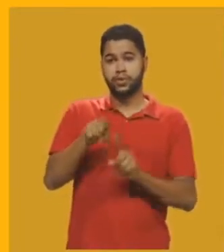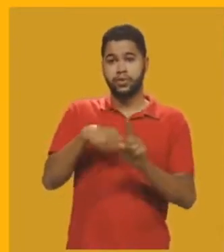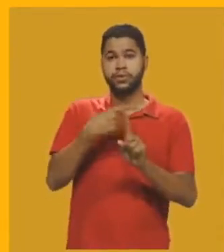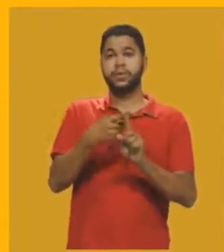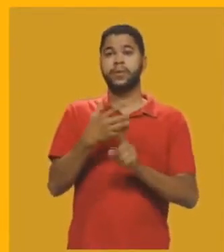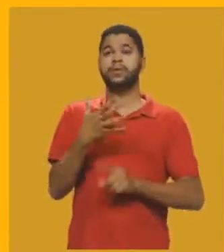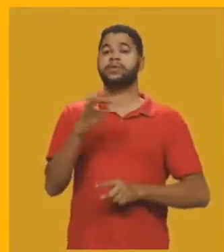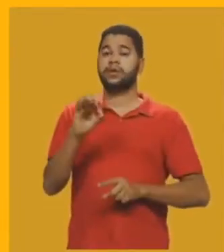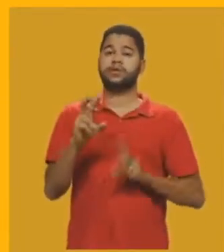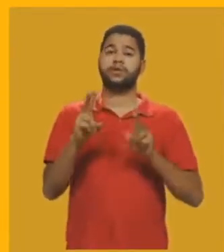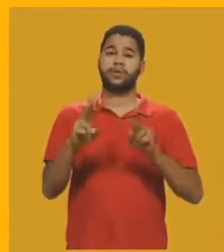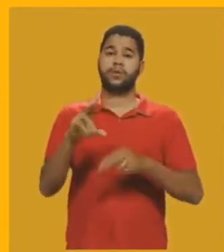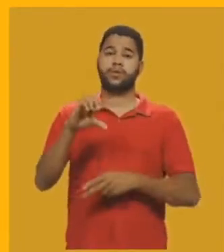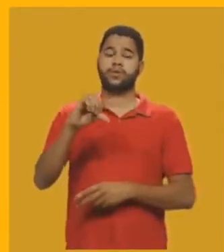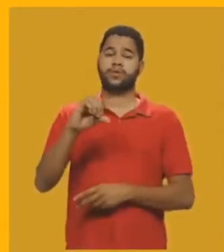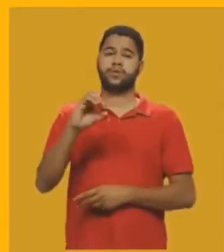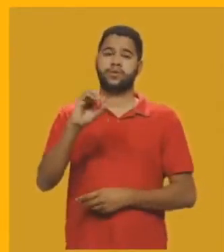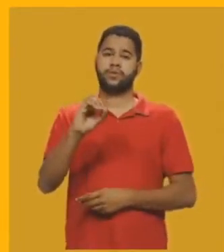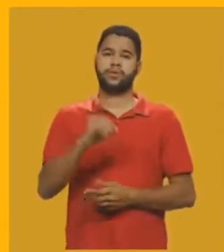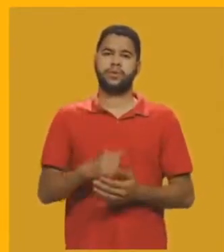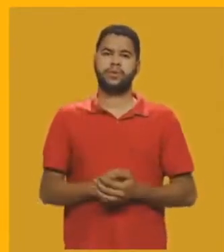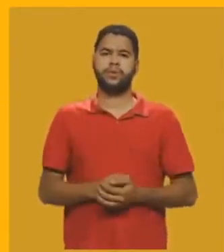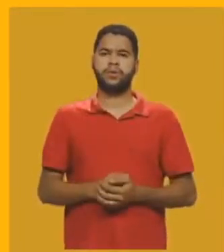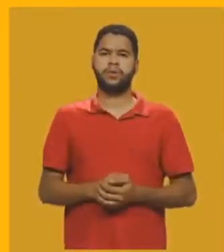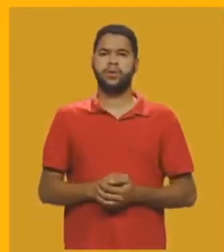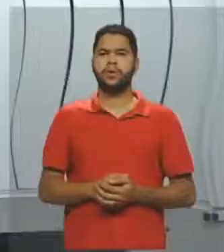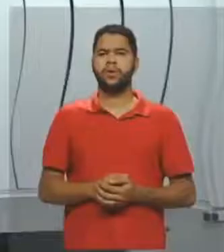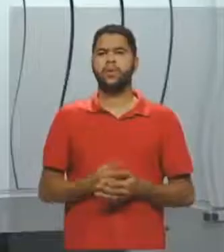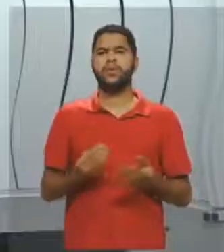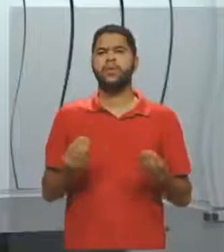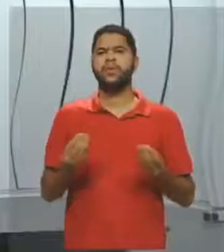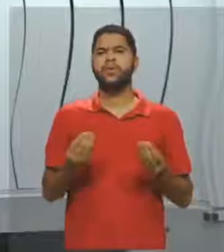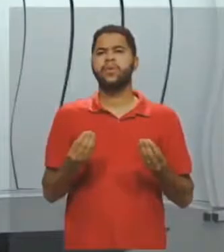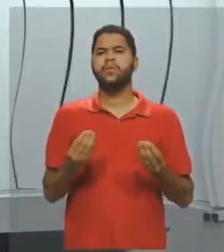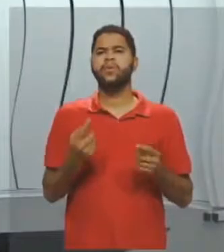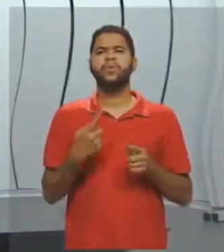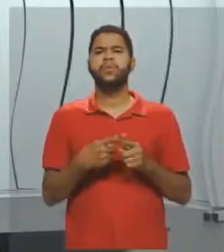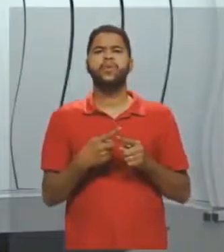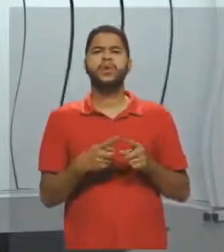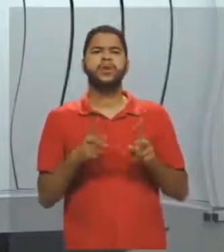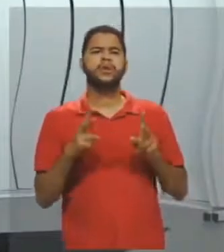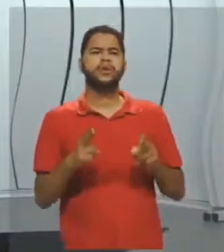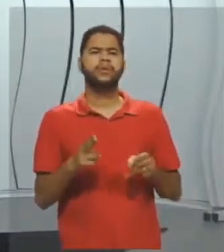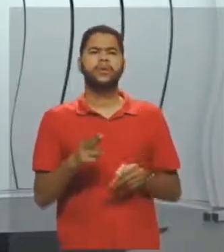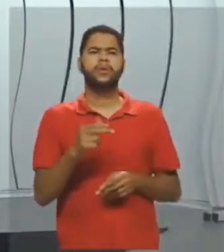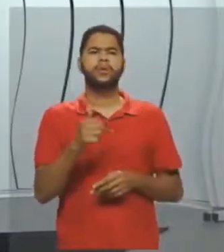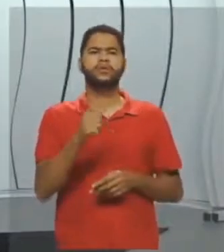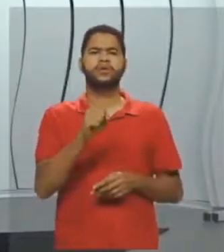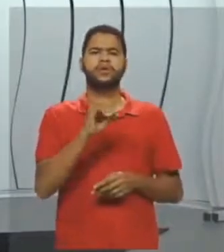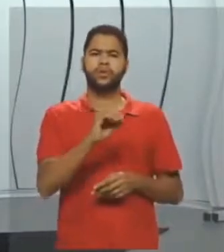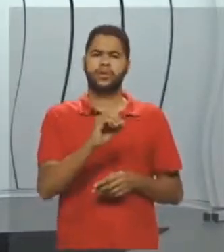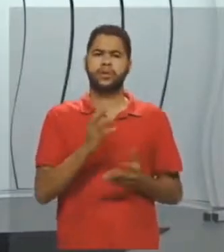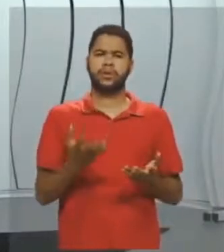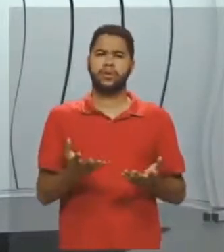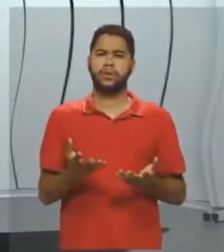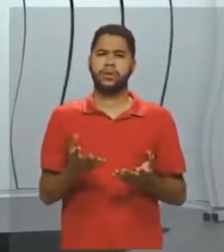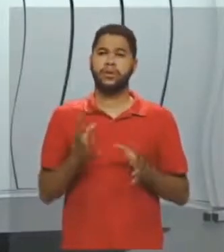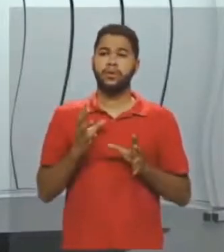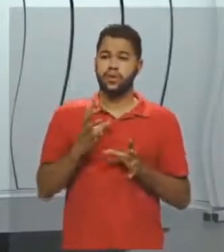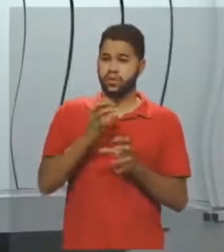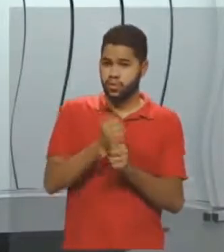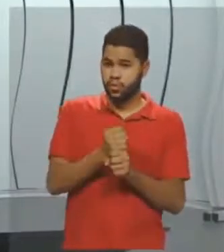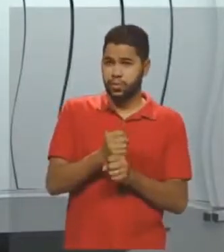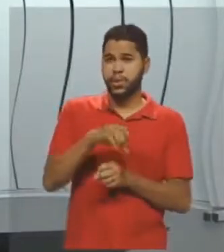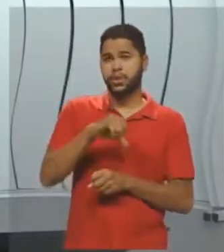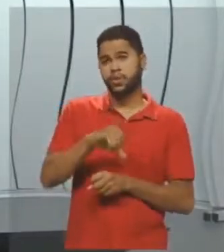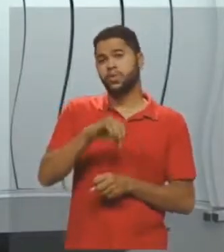e dar 90 graus. Que propriedade é essa? Por que que não é igual a 180? Se eu somar com 90, eu